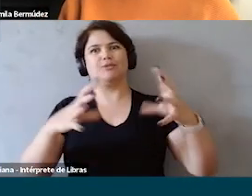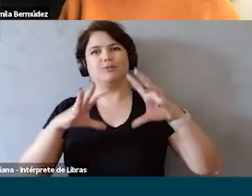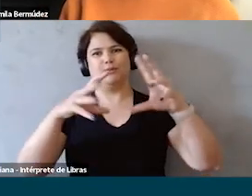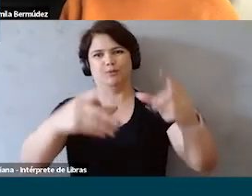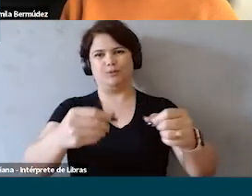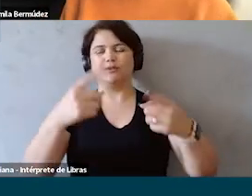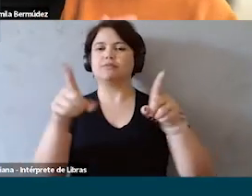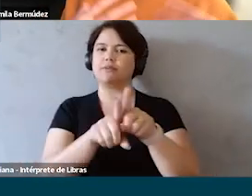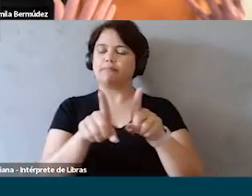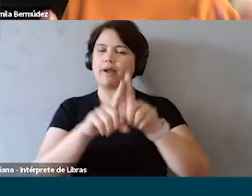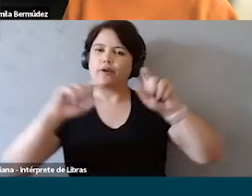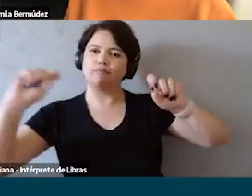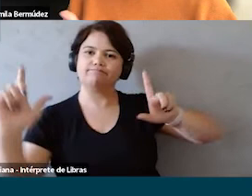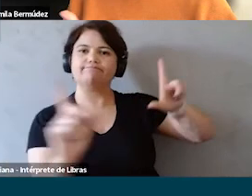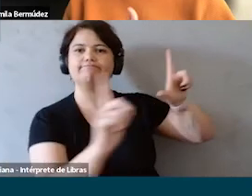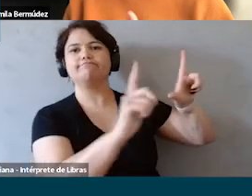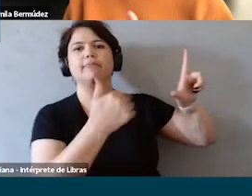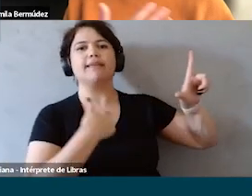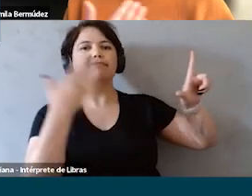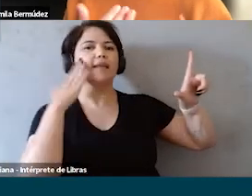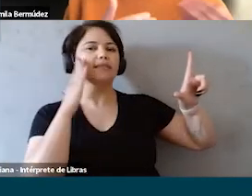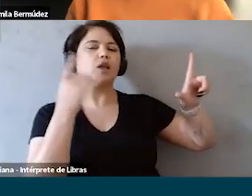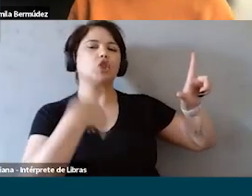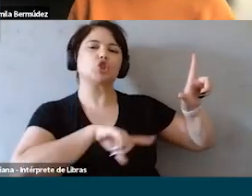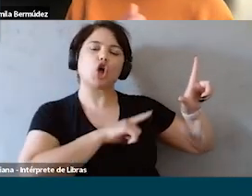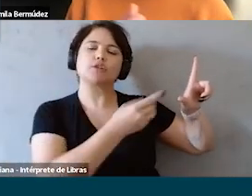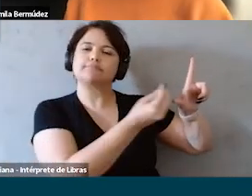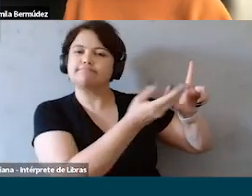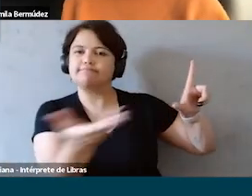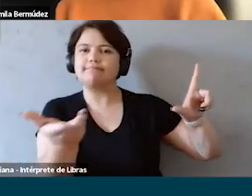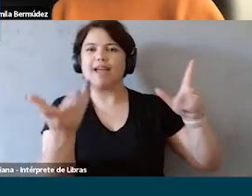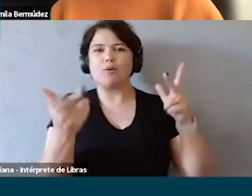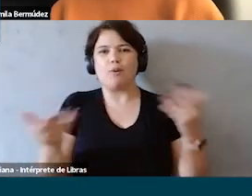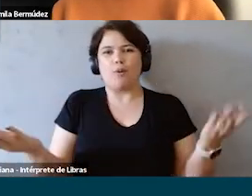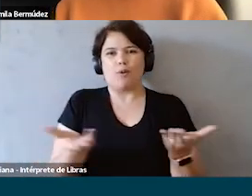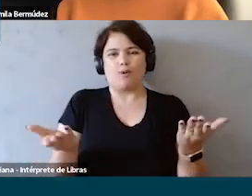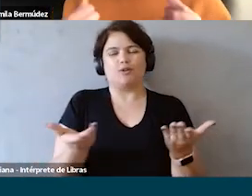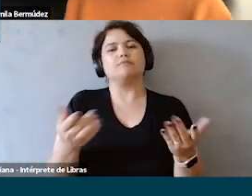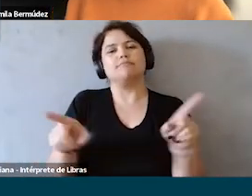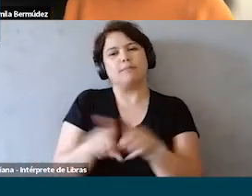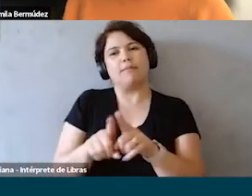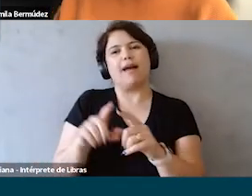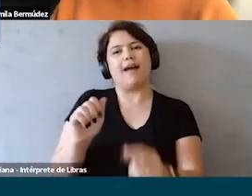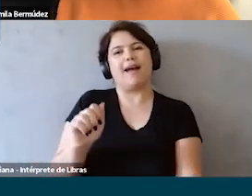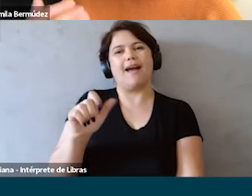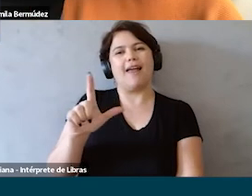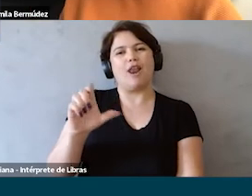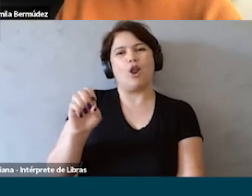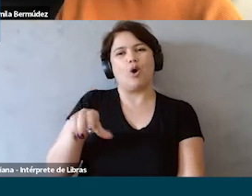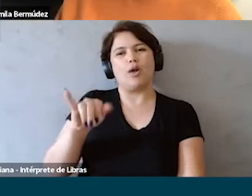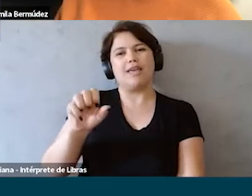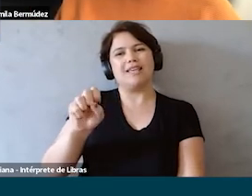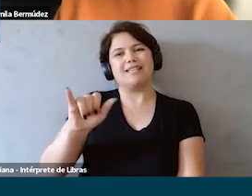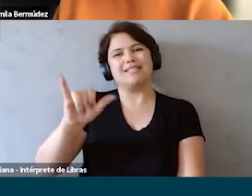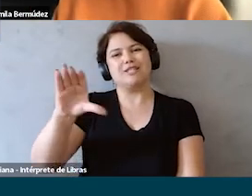E até mesmo o mural foi importante para que a gente chegasse nas entregáveis que a gente compartilhou aqui com vocês hoje. E agora o Aloysio vai contar um pouquinho do que ele